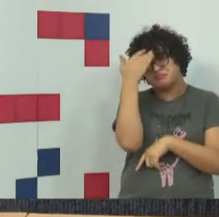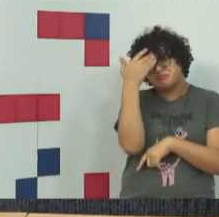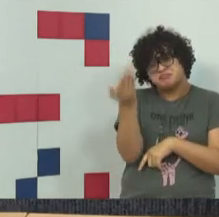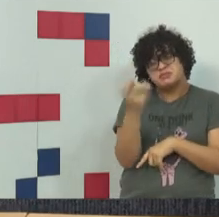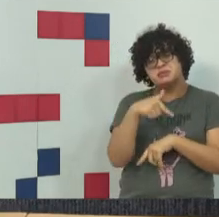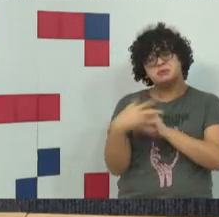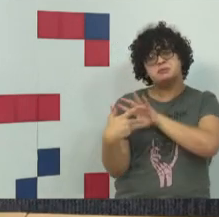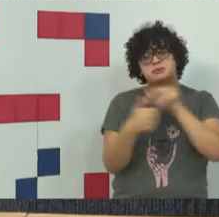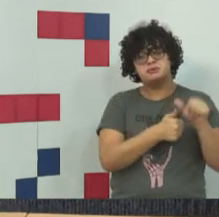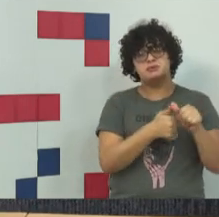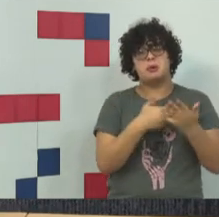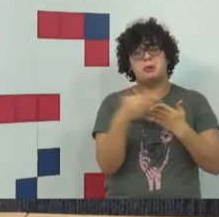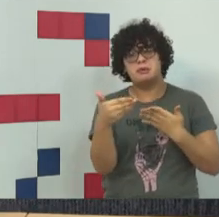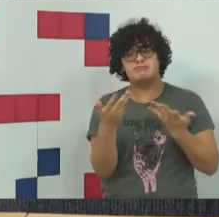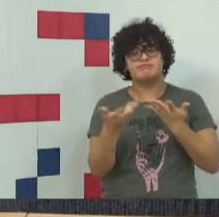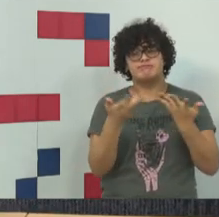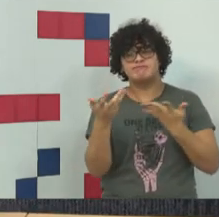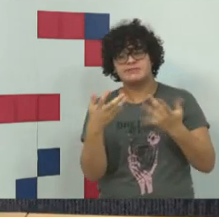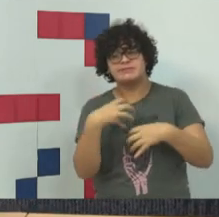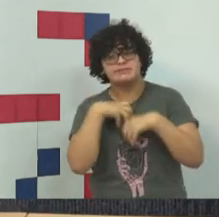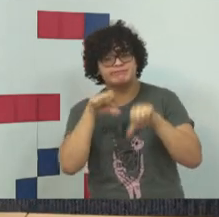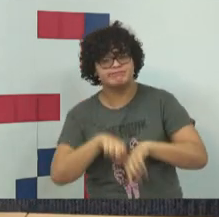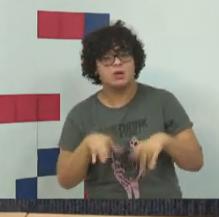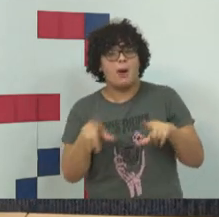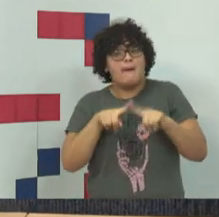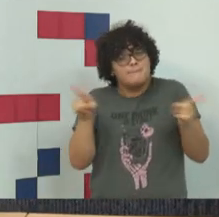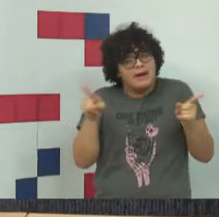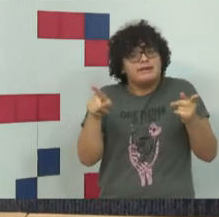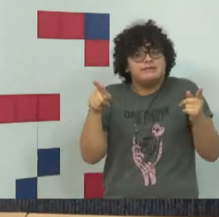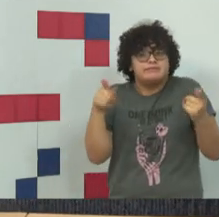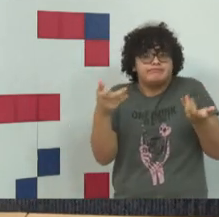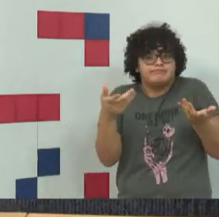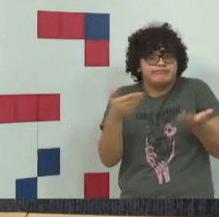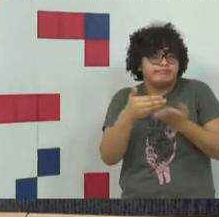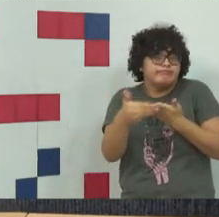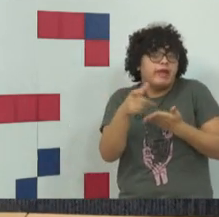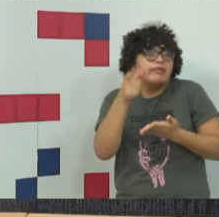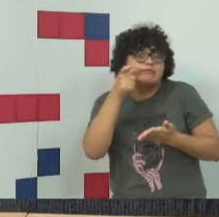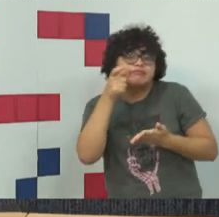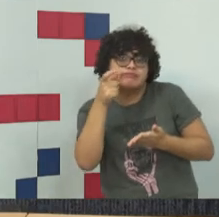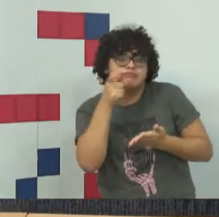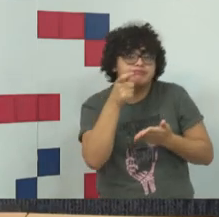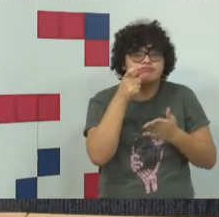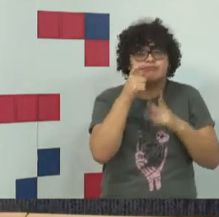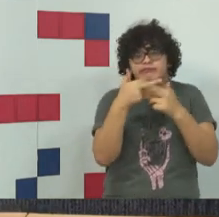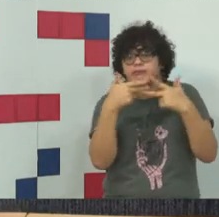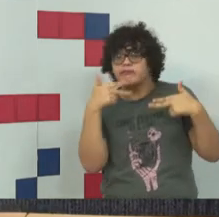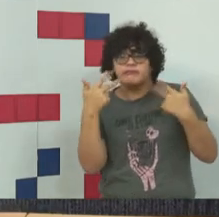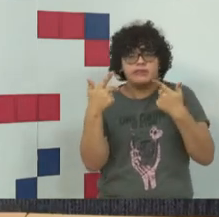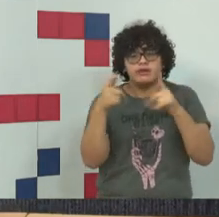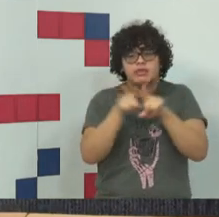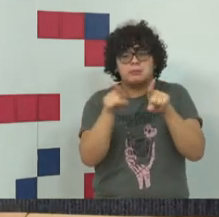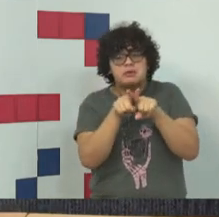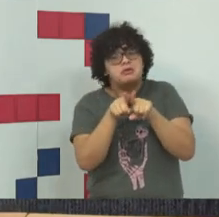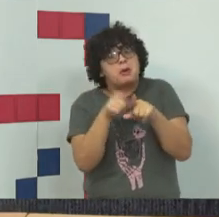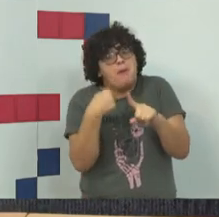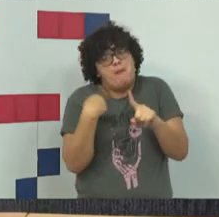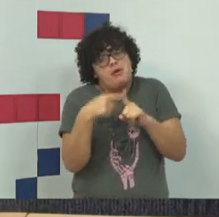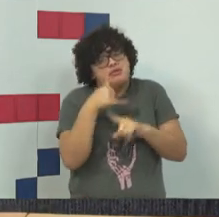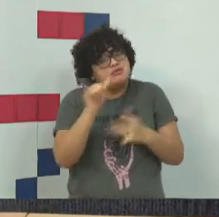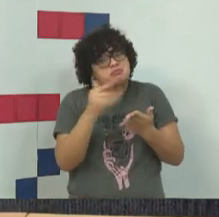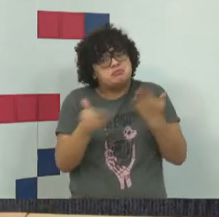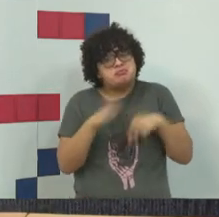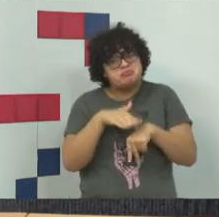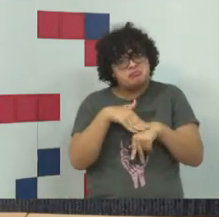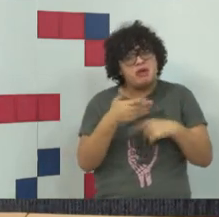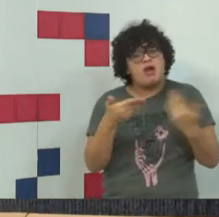mundo consiga se conectar, é recente, sob a perspectiva histórica. E é isso que eu queria falar rapidinho.